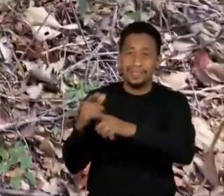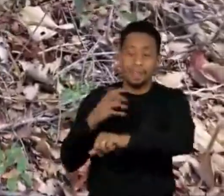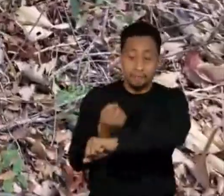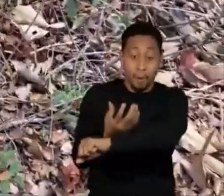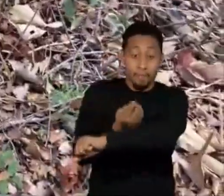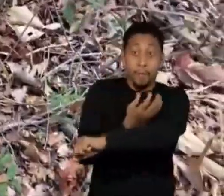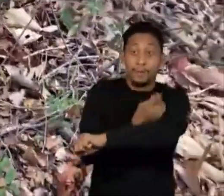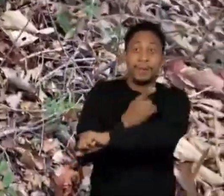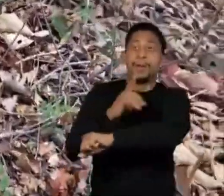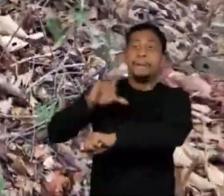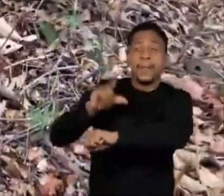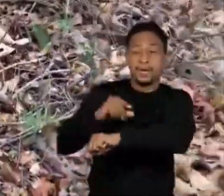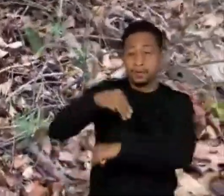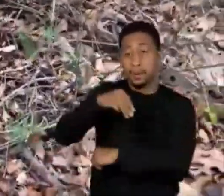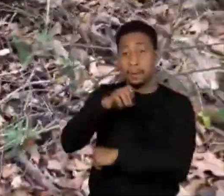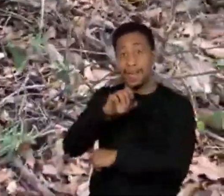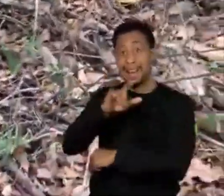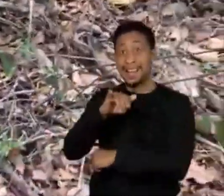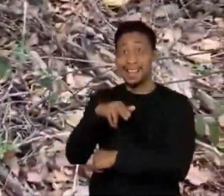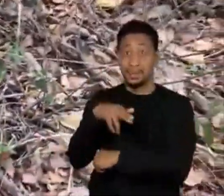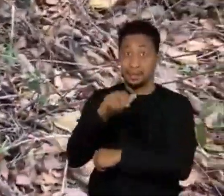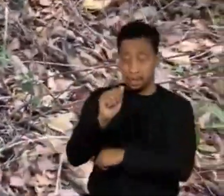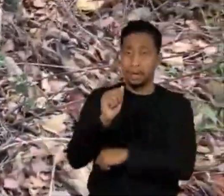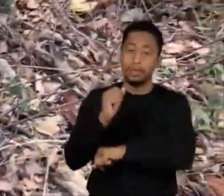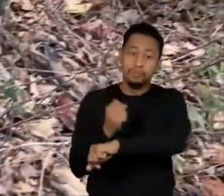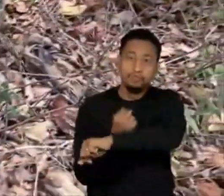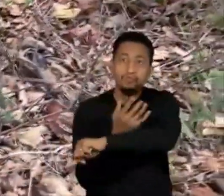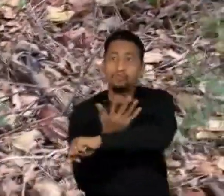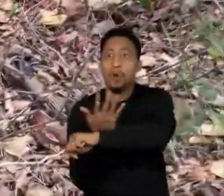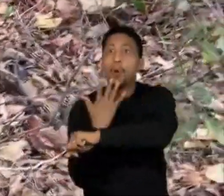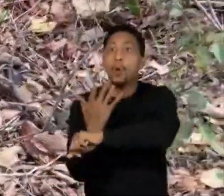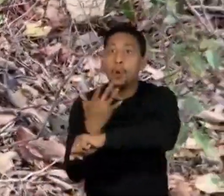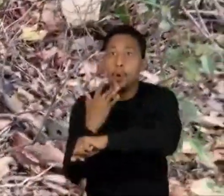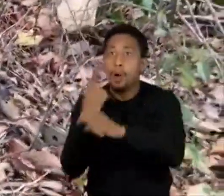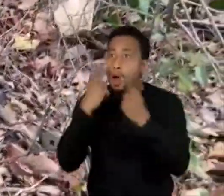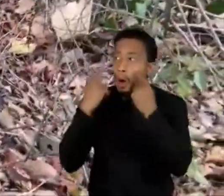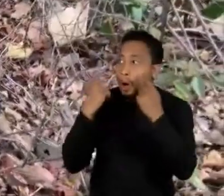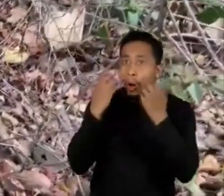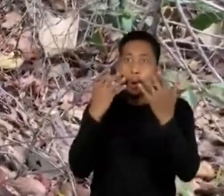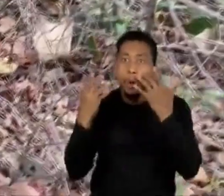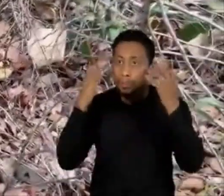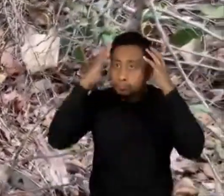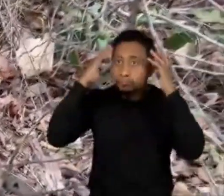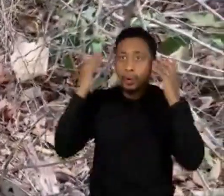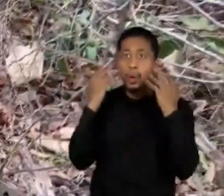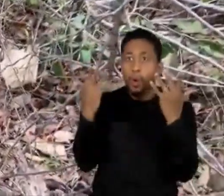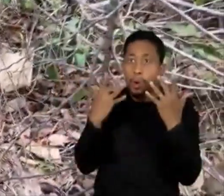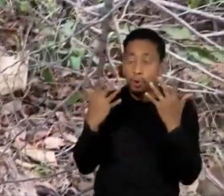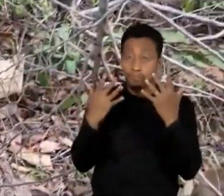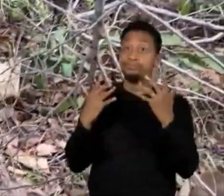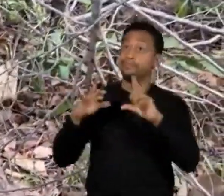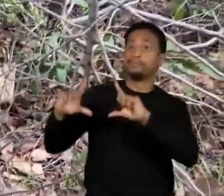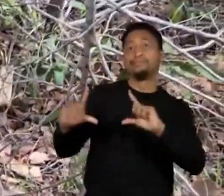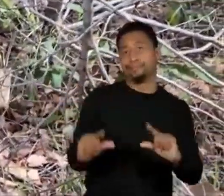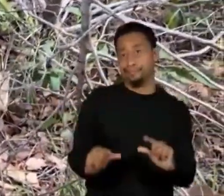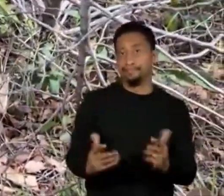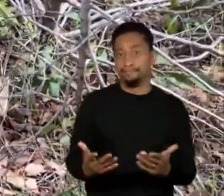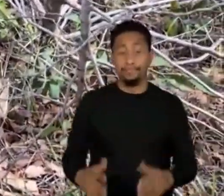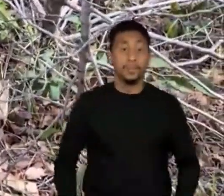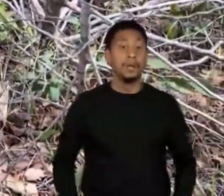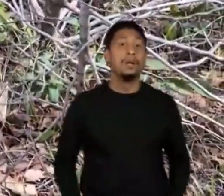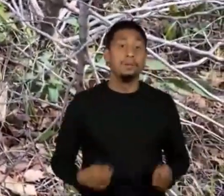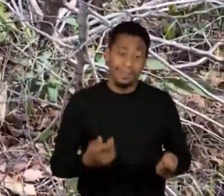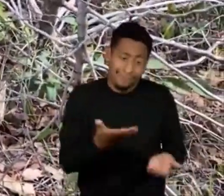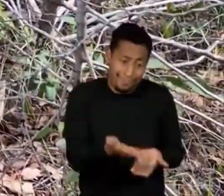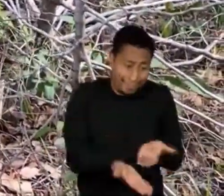pele, olhos e pelagem. Junto com o monitoramento do colar de GPS, a gente também está fazendo o monitoramento de saúde do